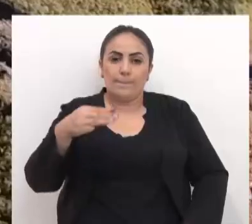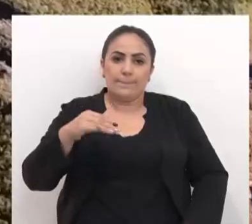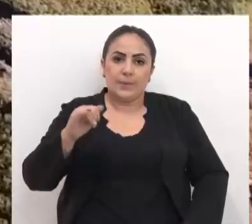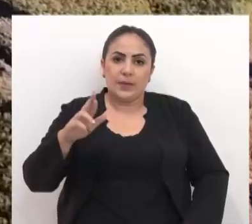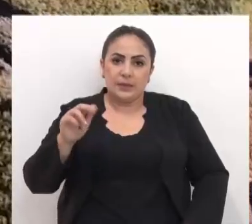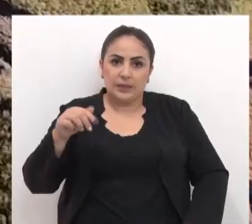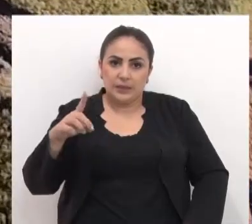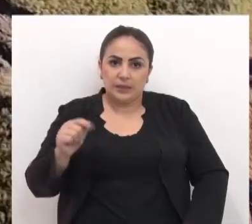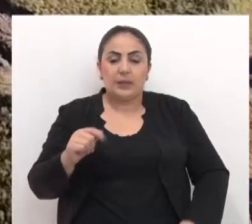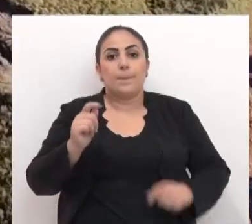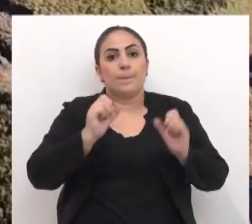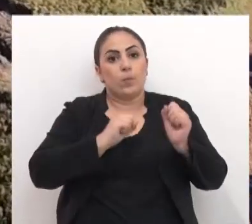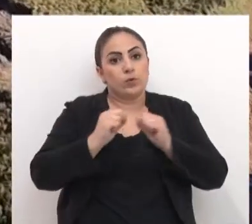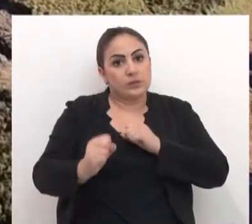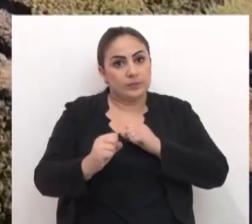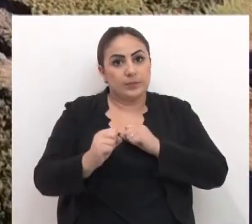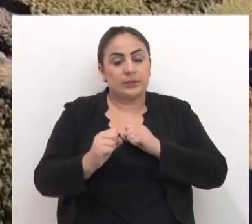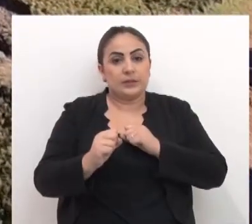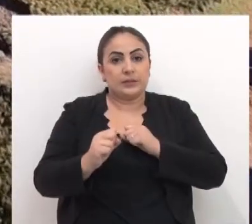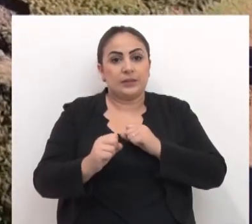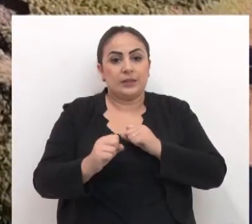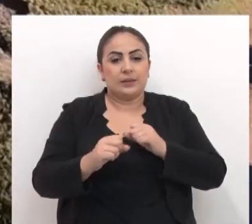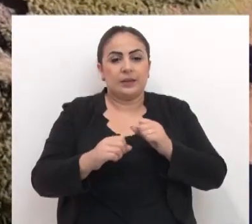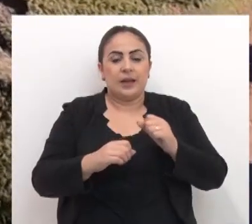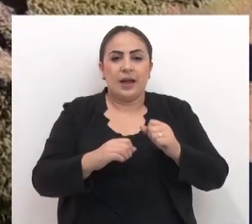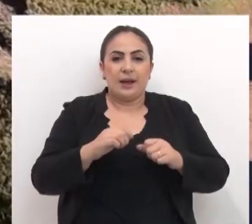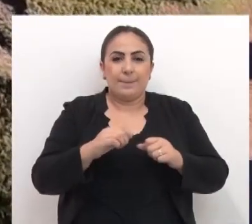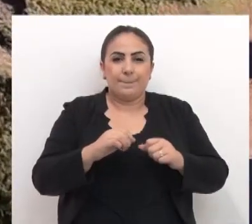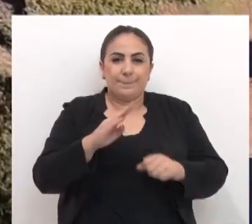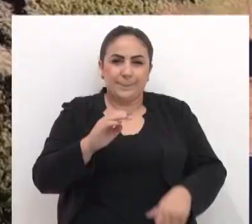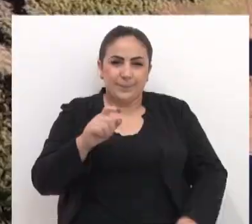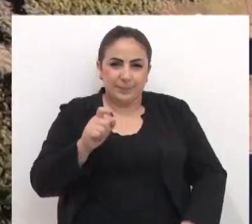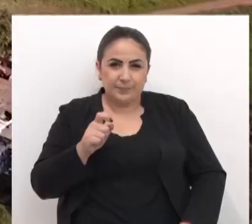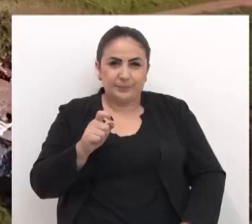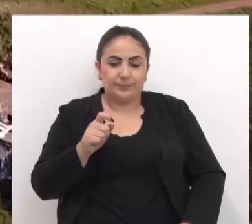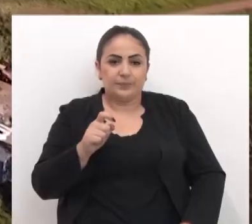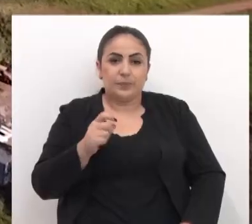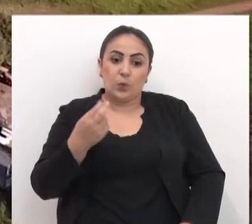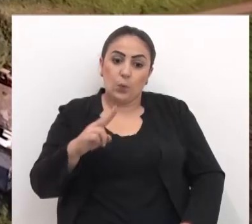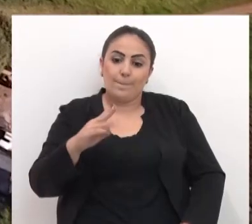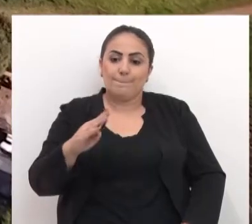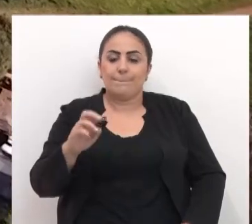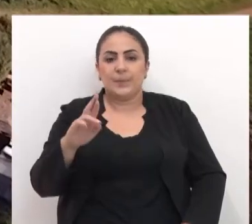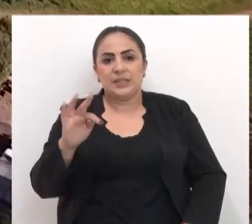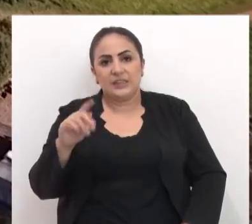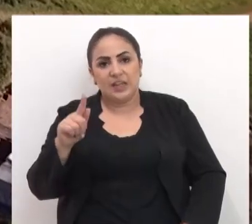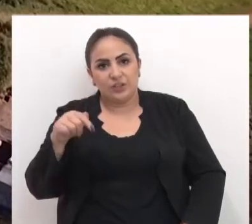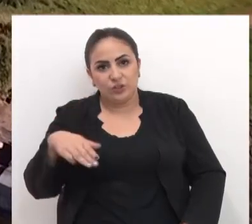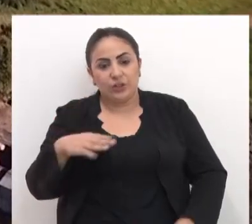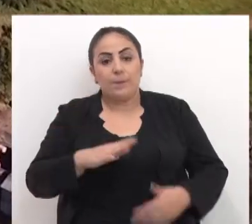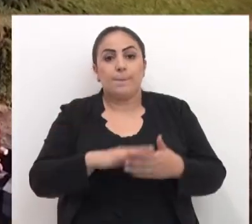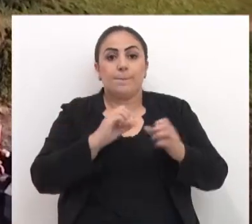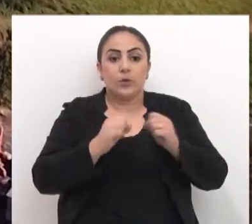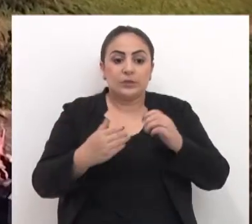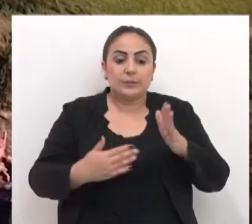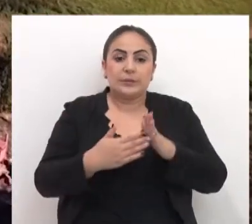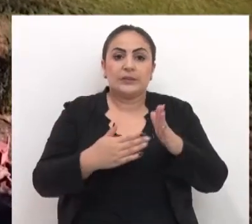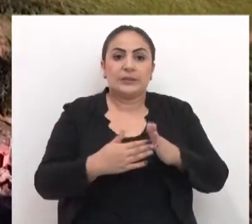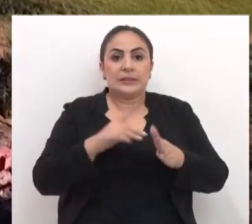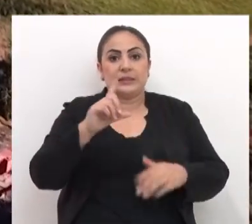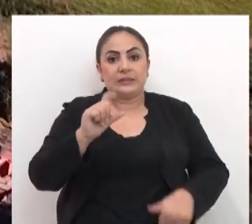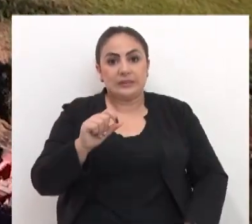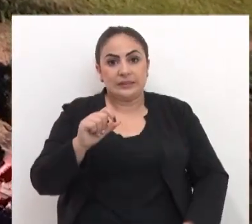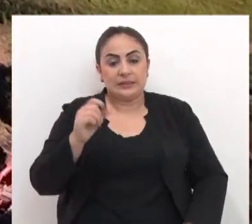vai possibilitar a extração de rocha basáltica e britagem. A área máxima será limitada em 10